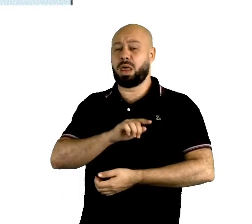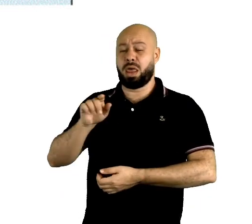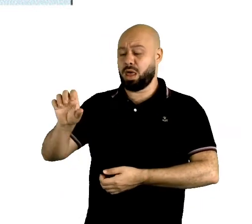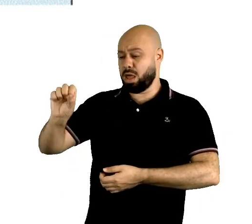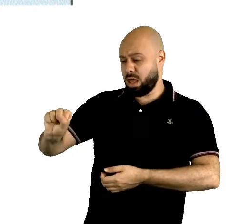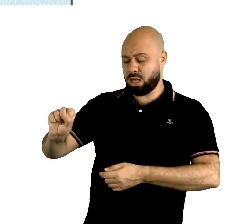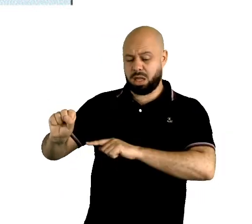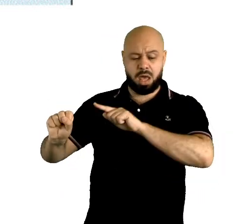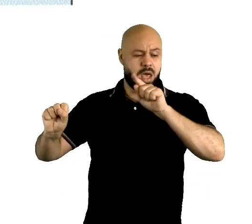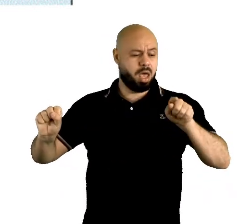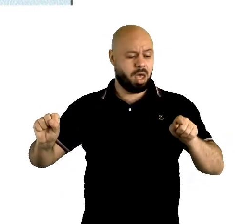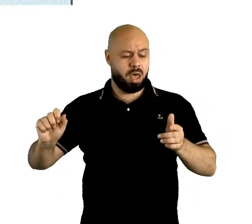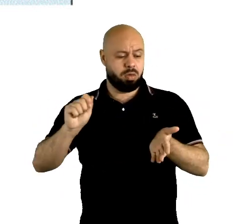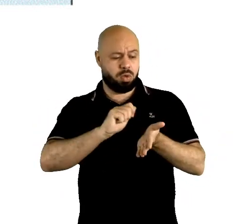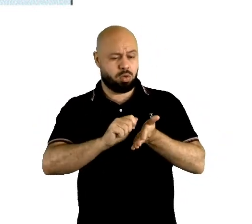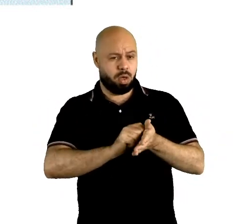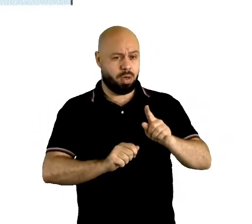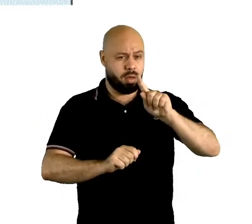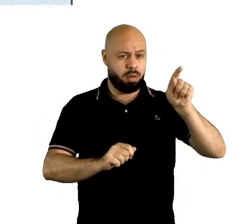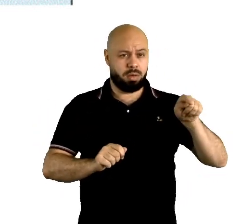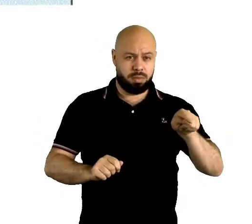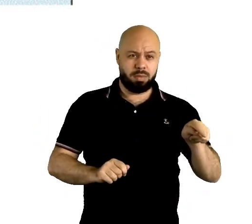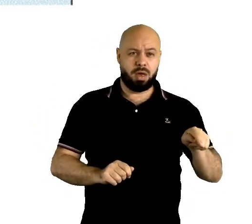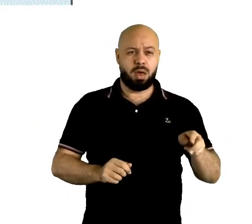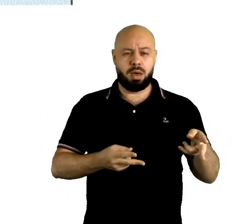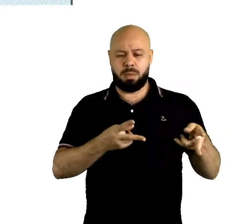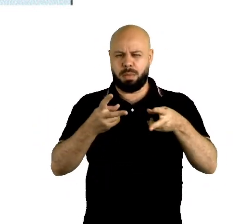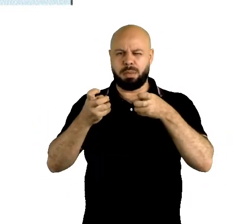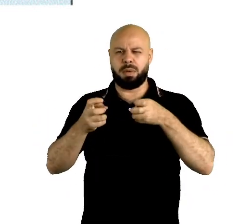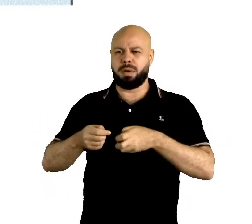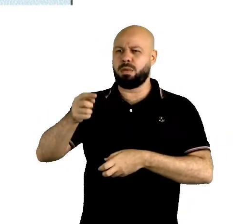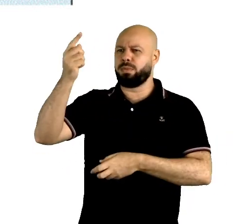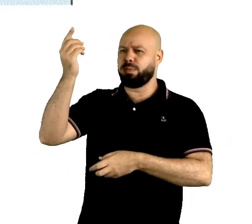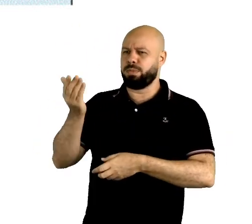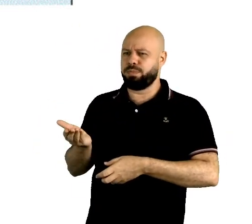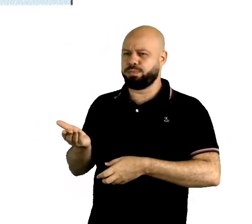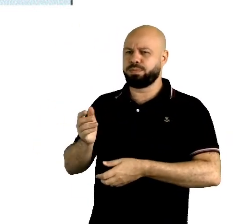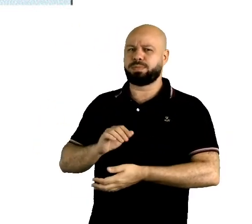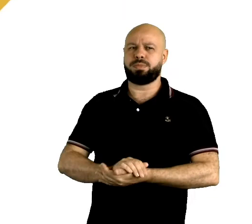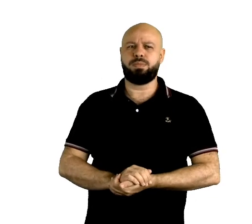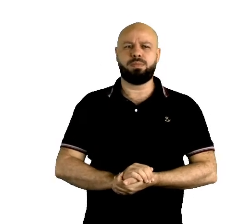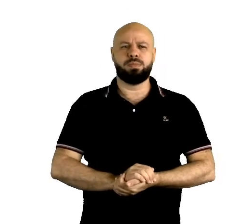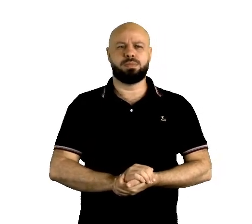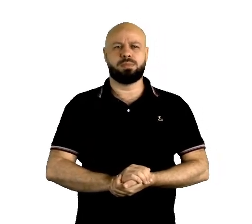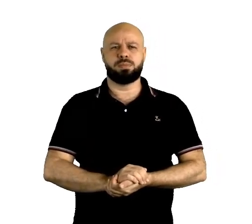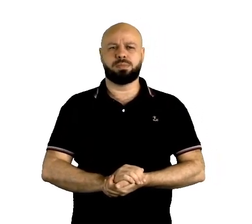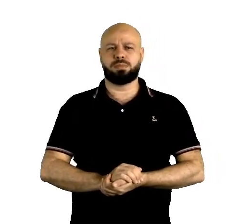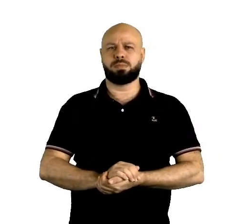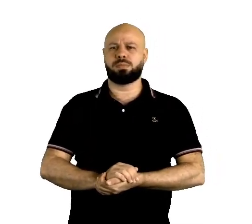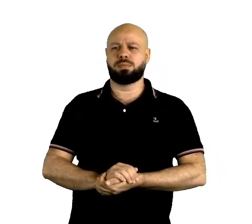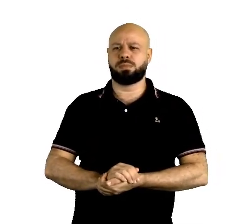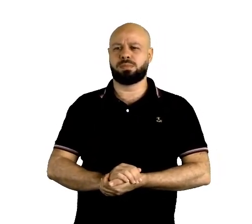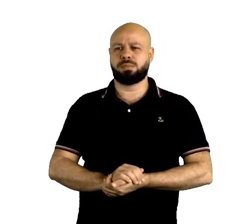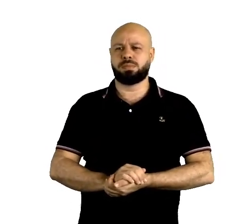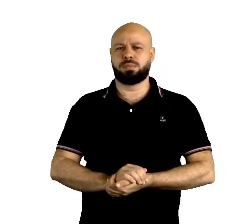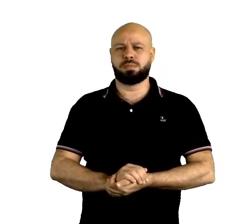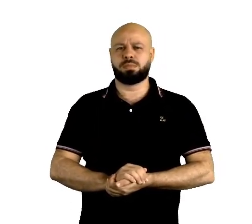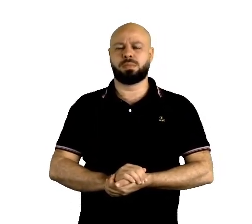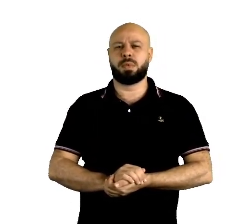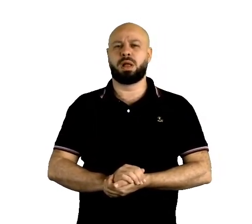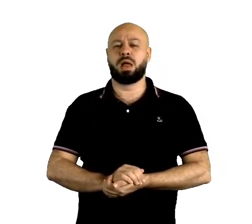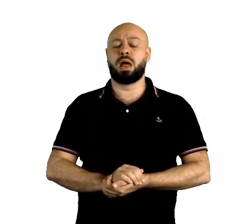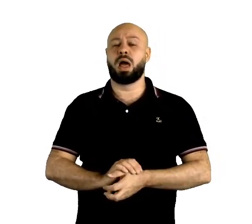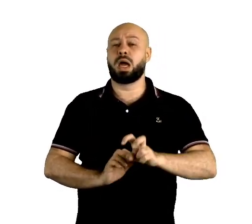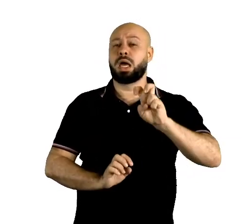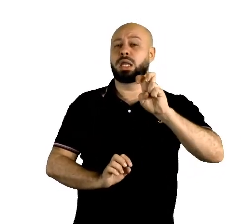americano com o Z, conforme vocês podem notar aí na tabelinha que eu coloquei para vocês. Outras diferenças de ortografia